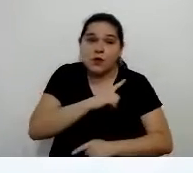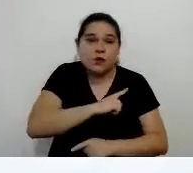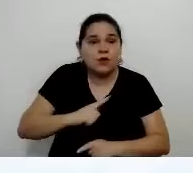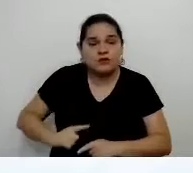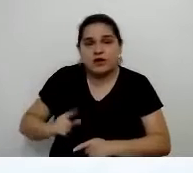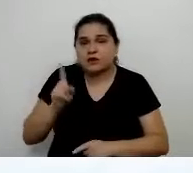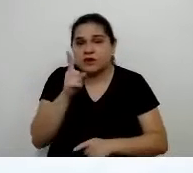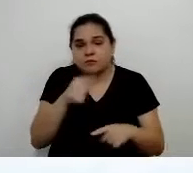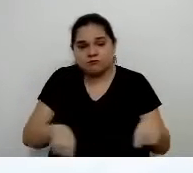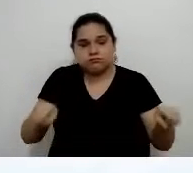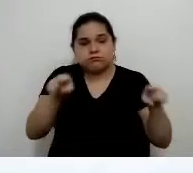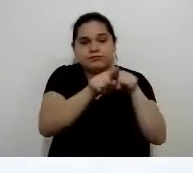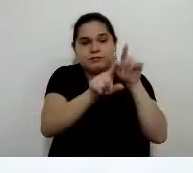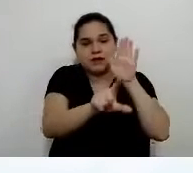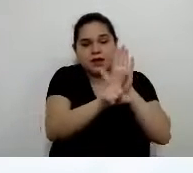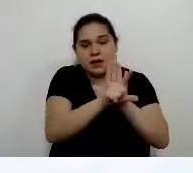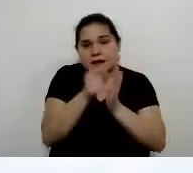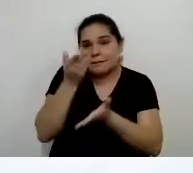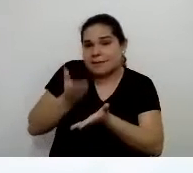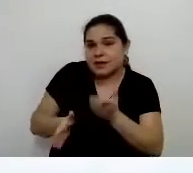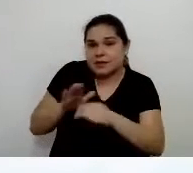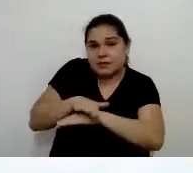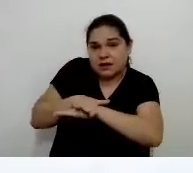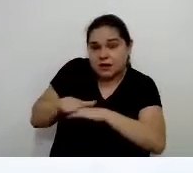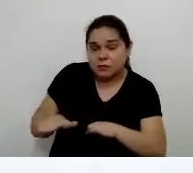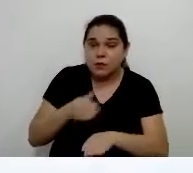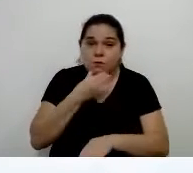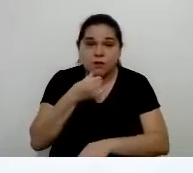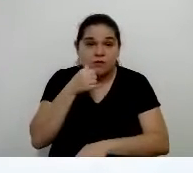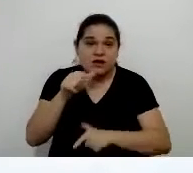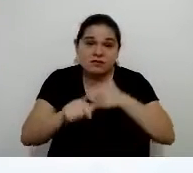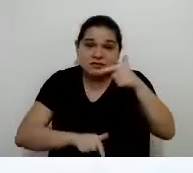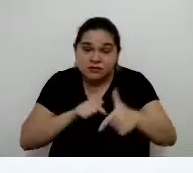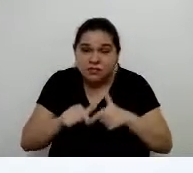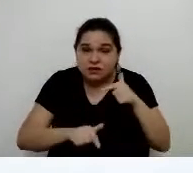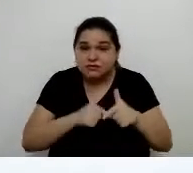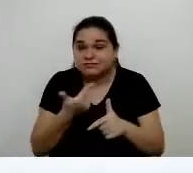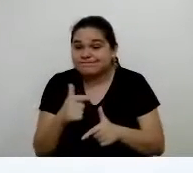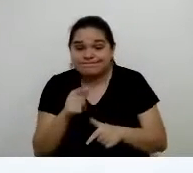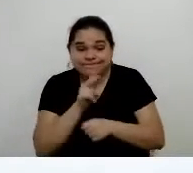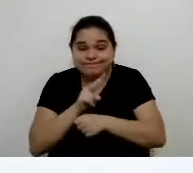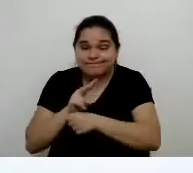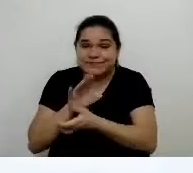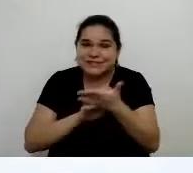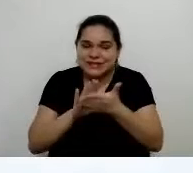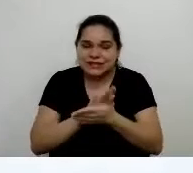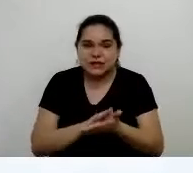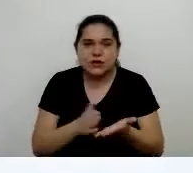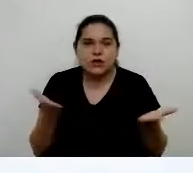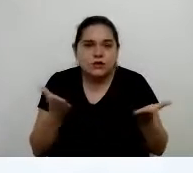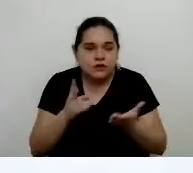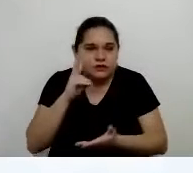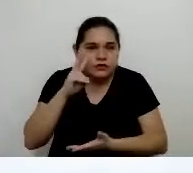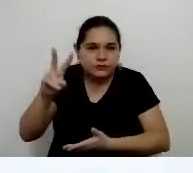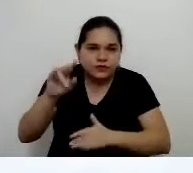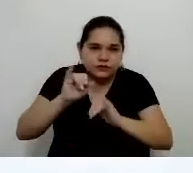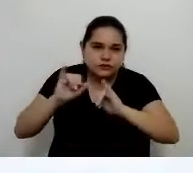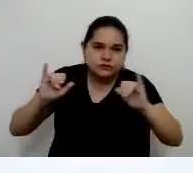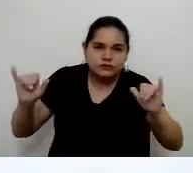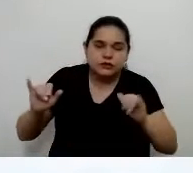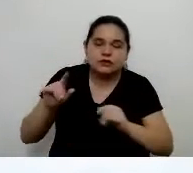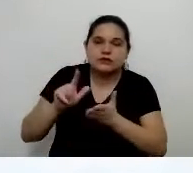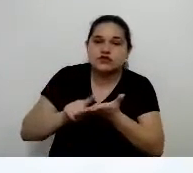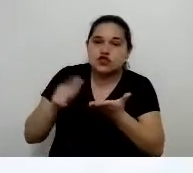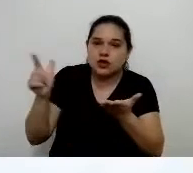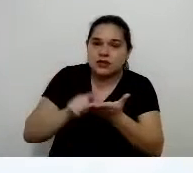essa lei, então ela perdeu a vigência. Esses trabalhadores acabaram ficando desamparados. Até hoje eu vi na imprensa, se não engano, no Valor Econômico, que o governo